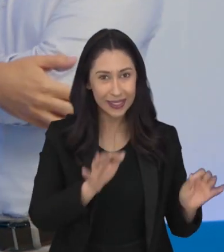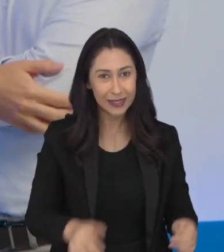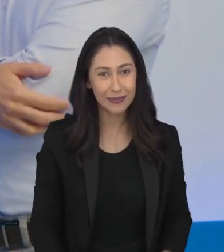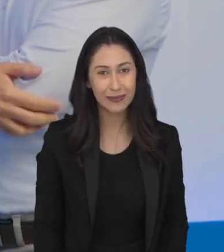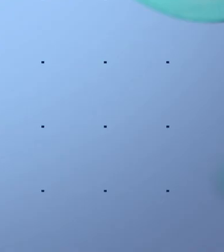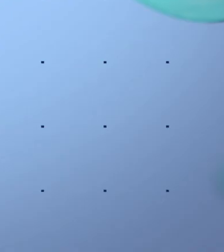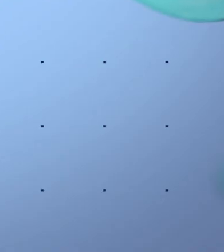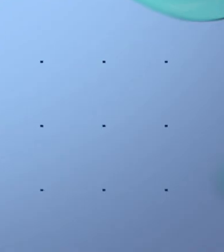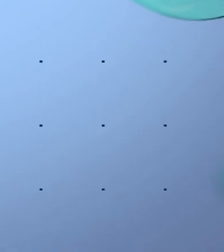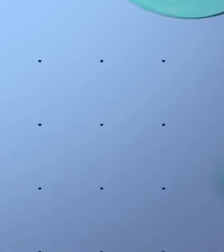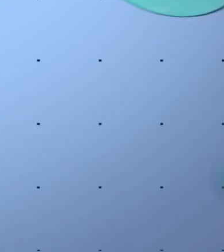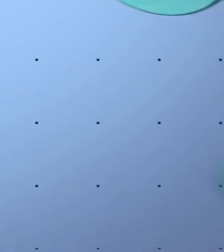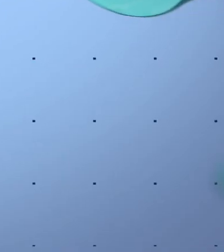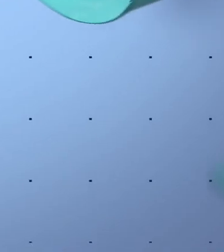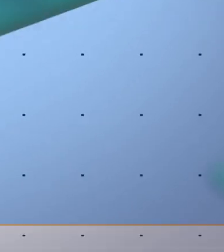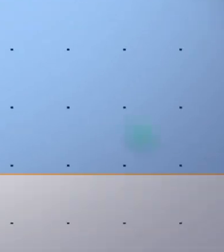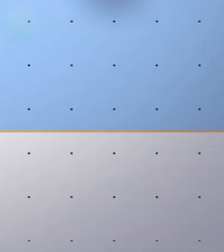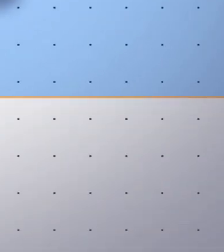de hoje?